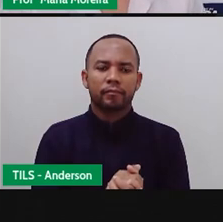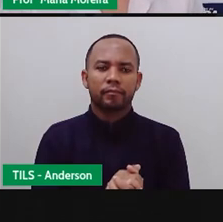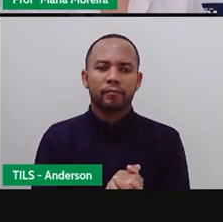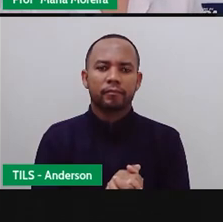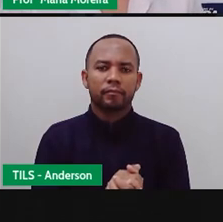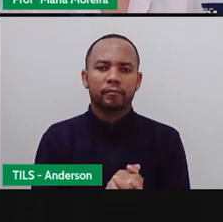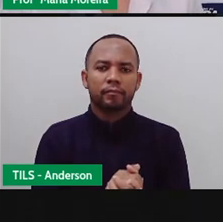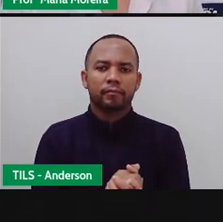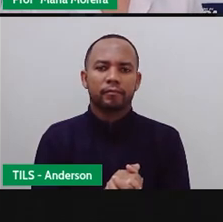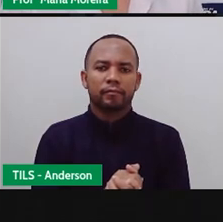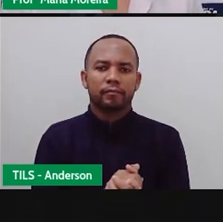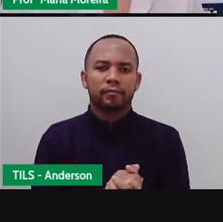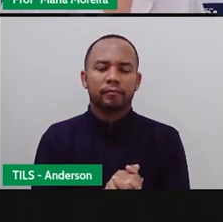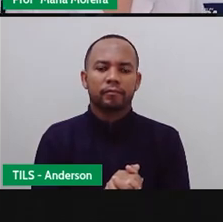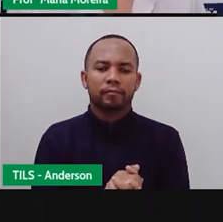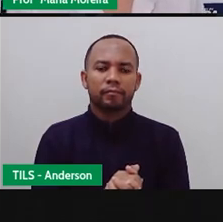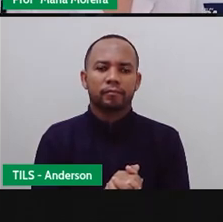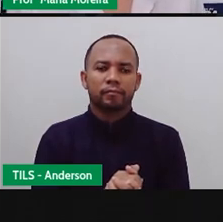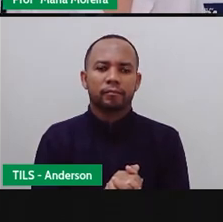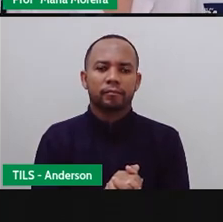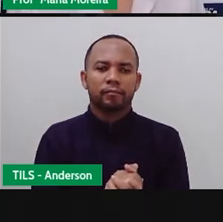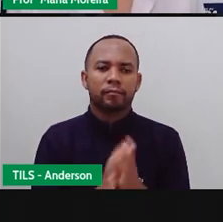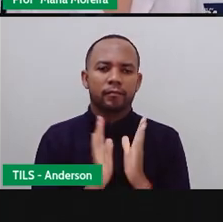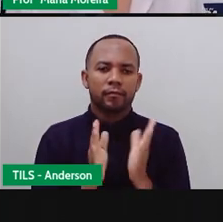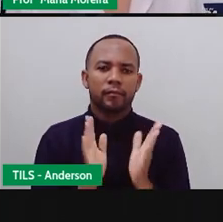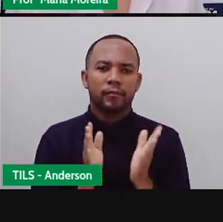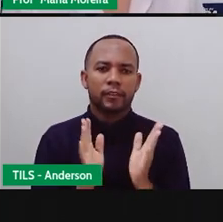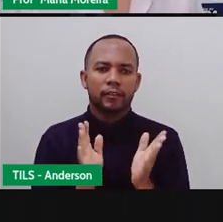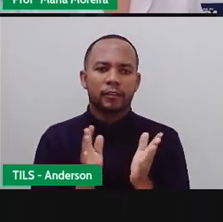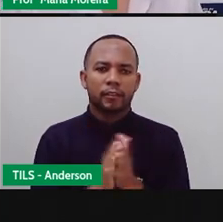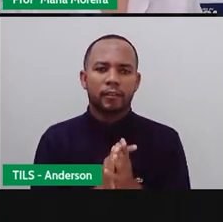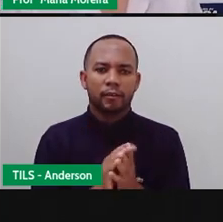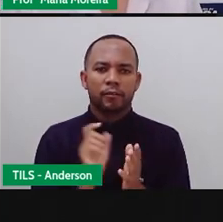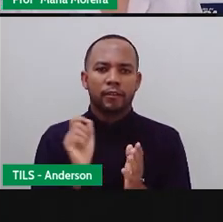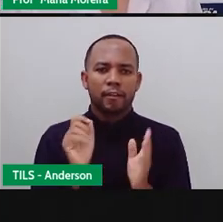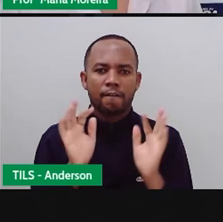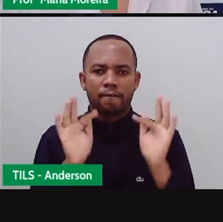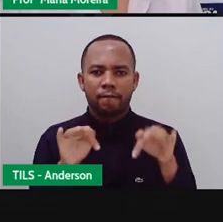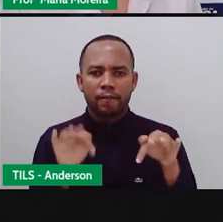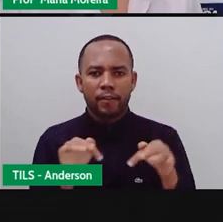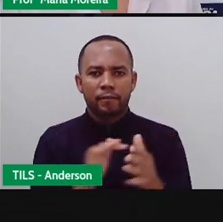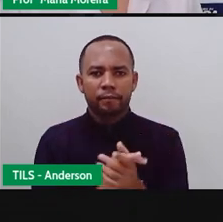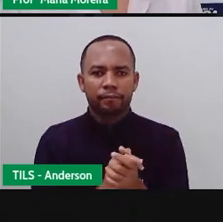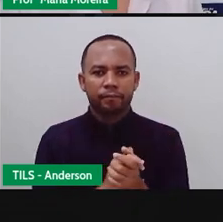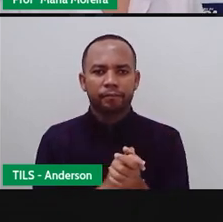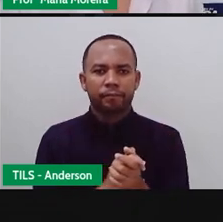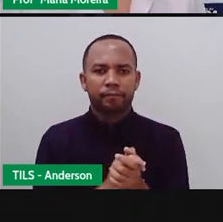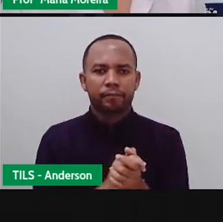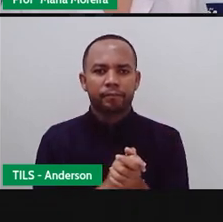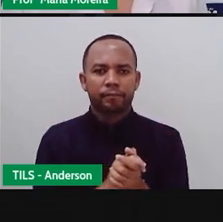E chegando aqui já quase ao finalzinho da nossa aula, vamos aos nossos beijinhos, Anderson.